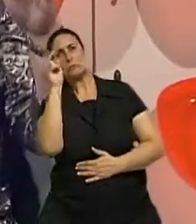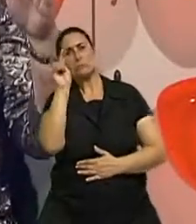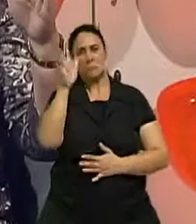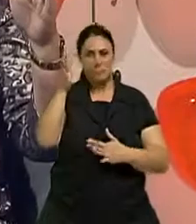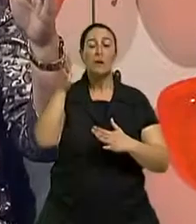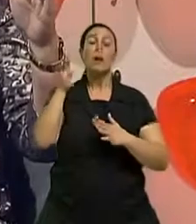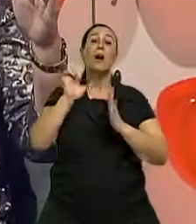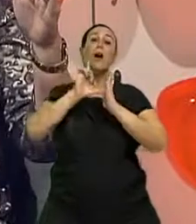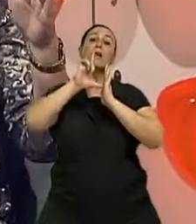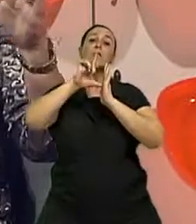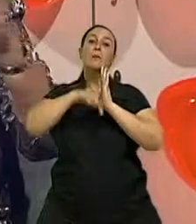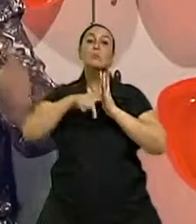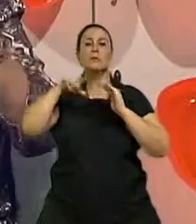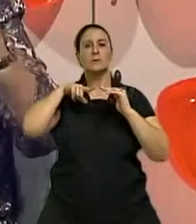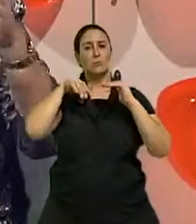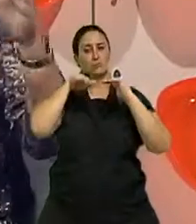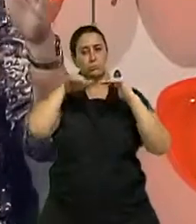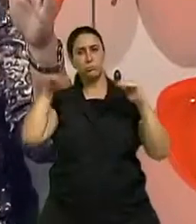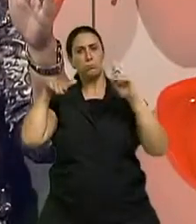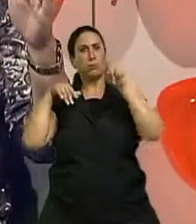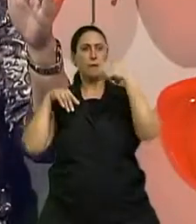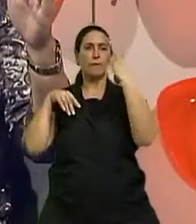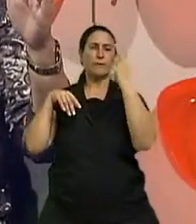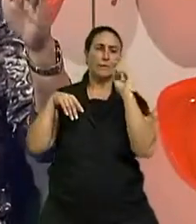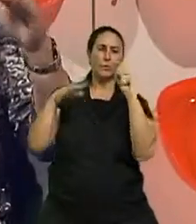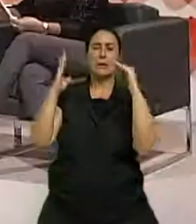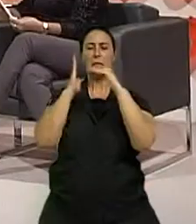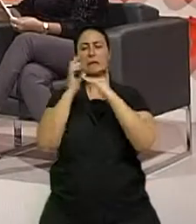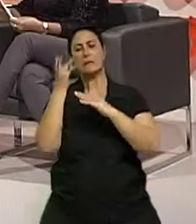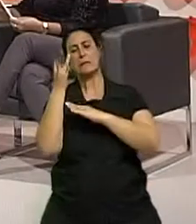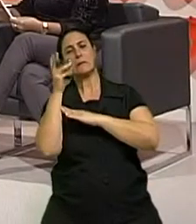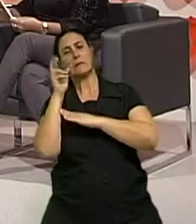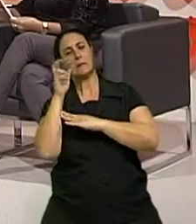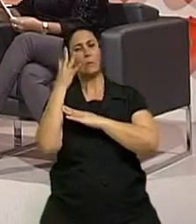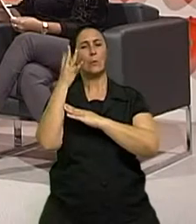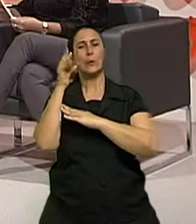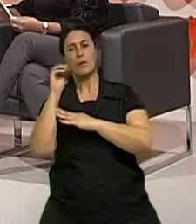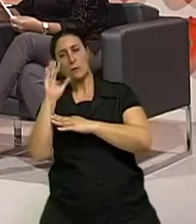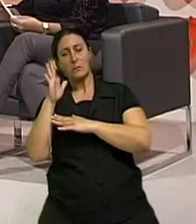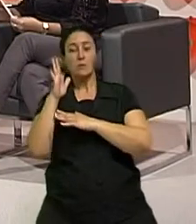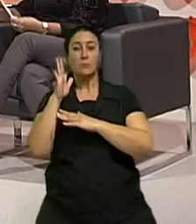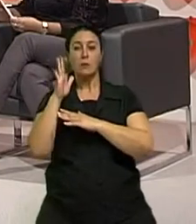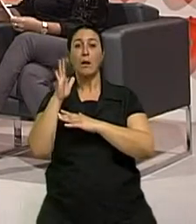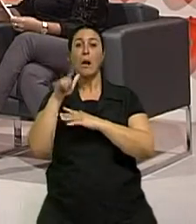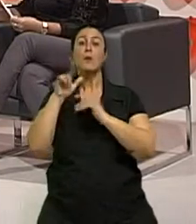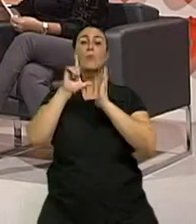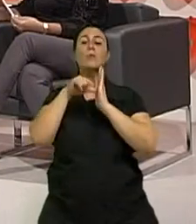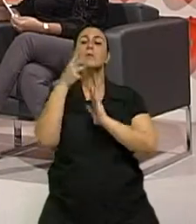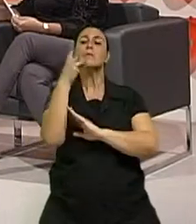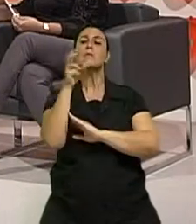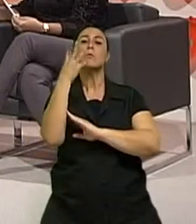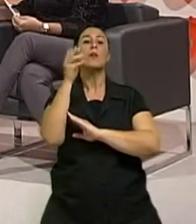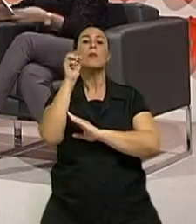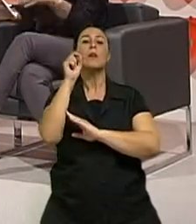estabilidade, que vai dos 20 até os 35, 40 anos, e ali se começa o decréscimo, aí é